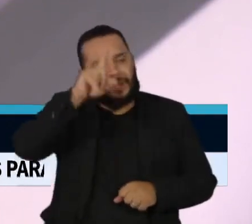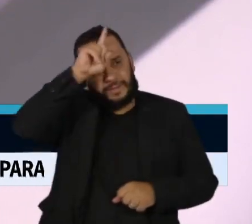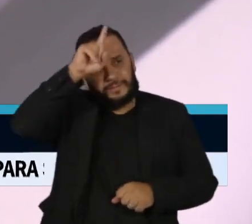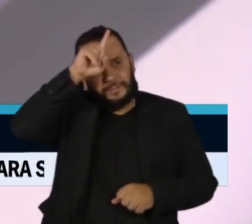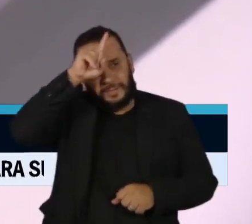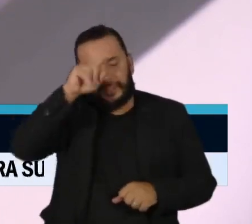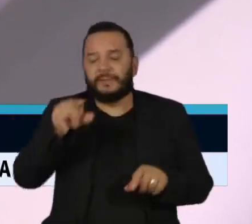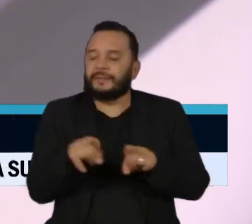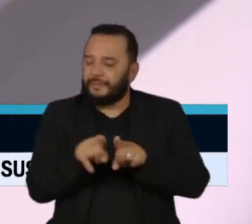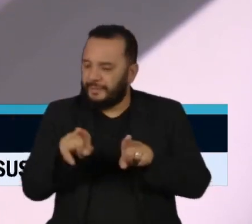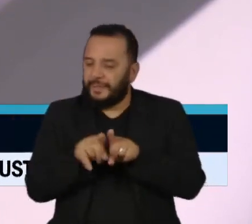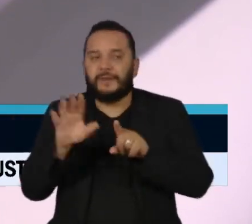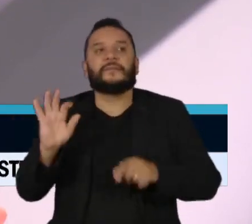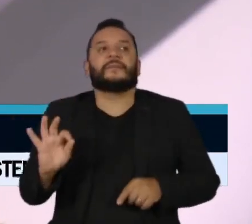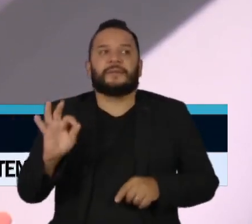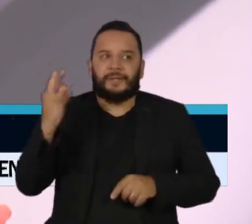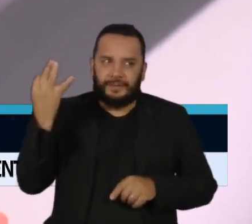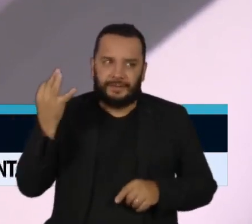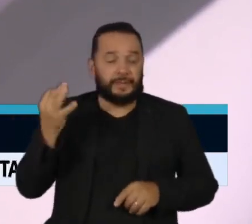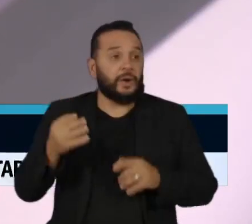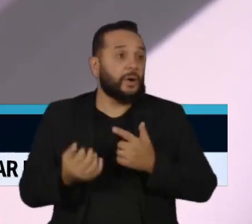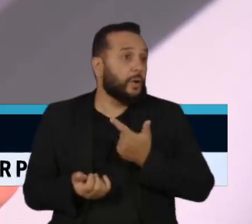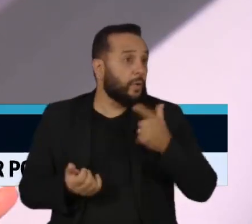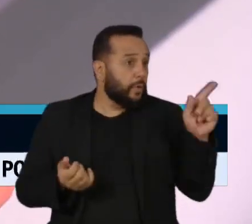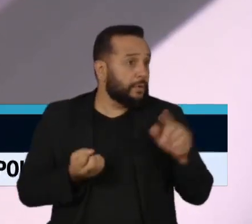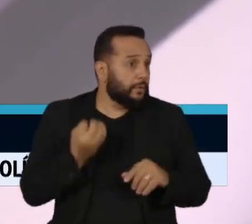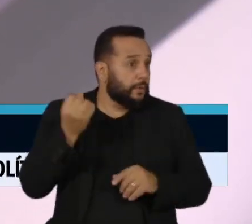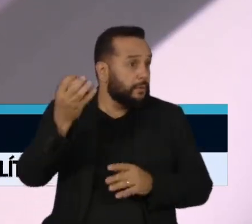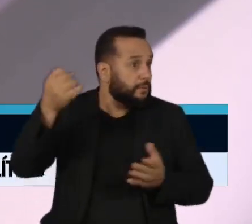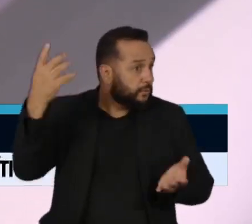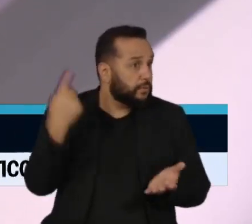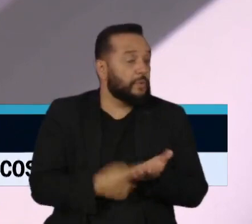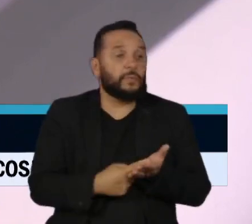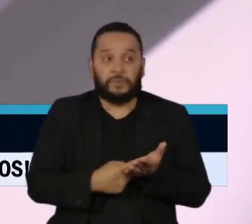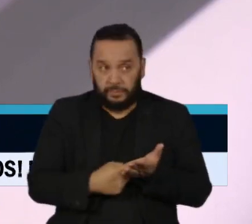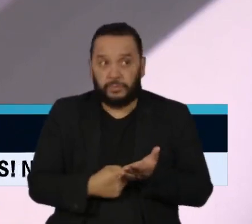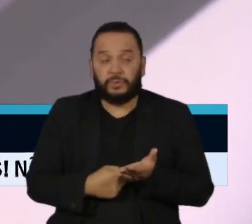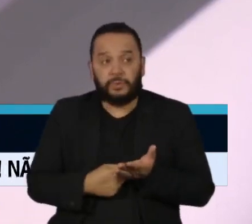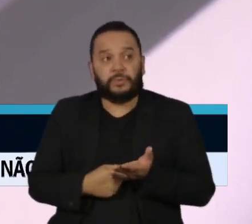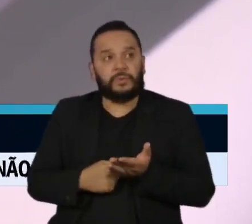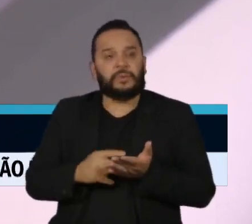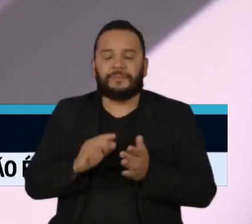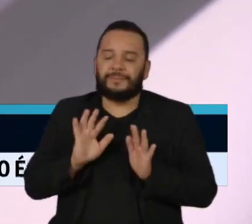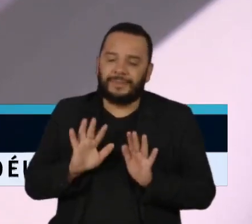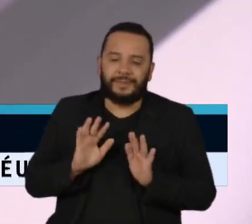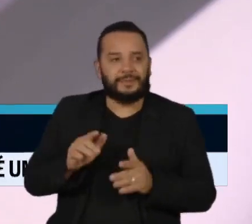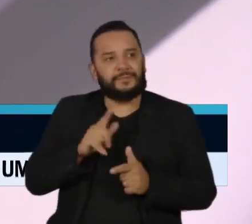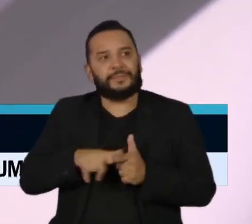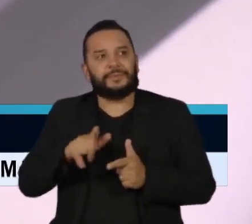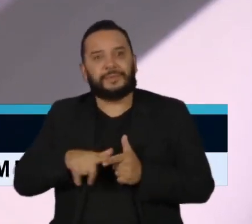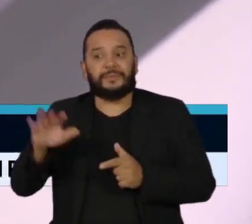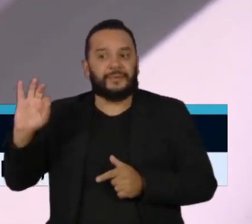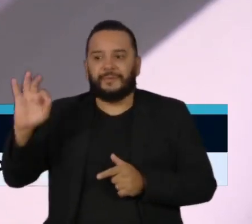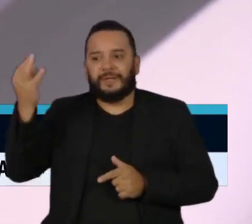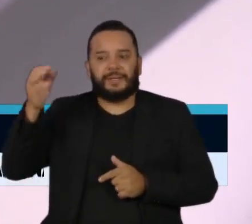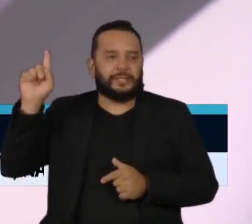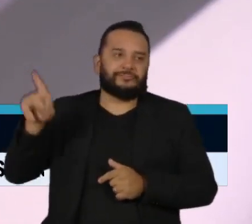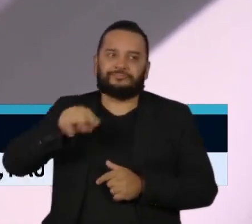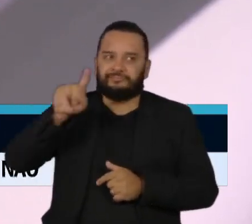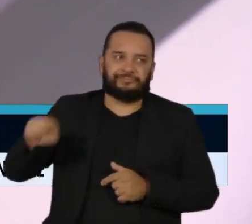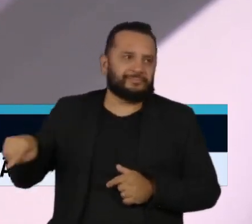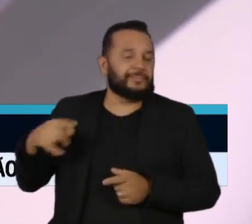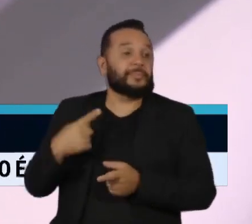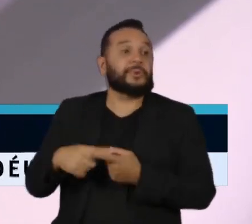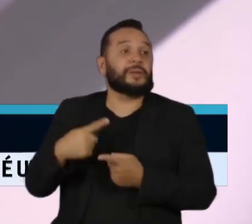mas também com a França, a outra viagem que seria, que estava agendada e foi em função dos problemas franceses, acabou não acontecendo,